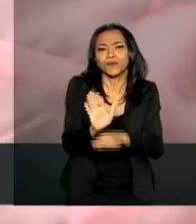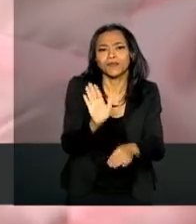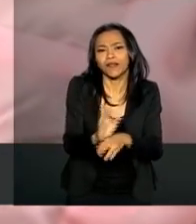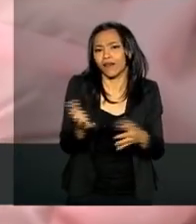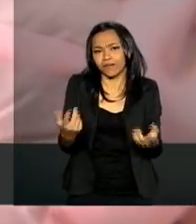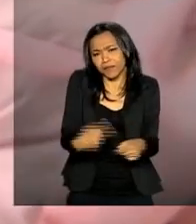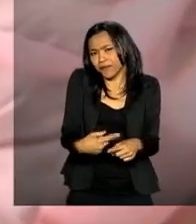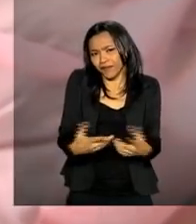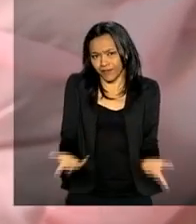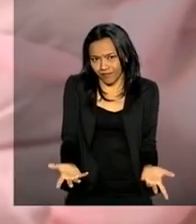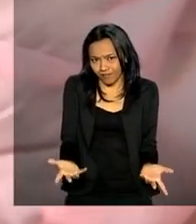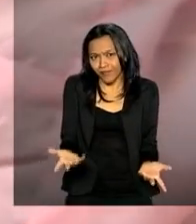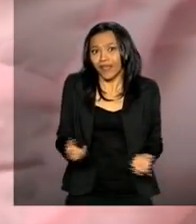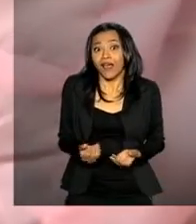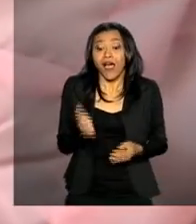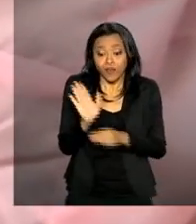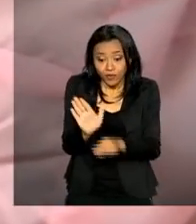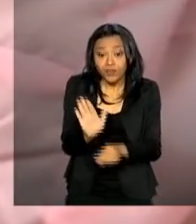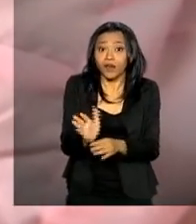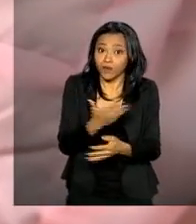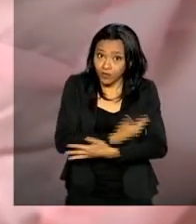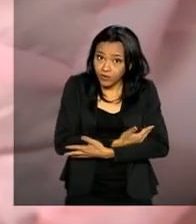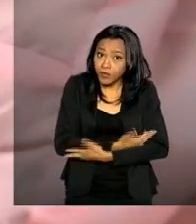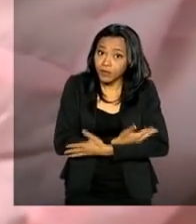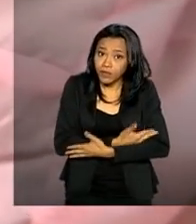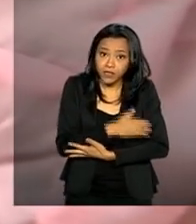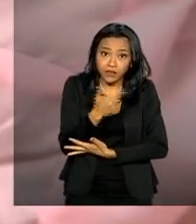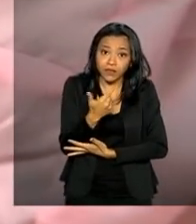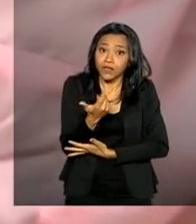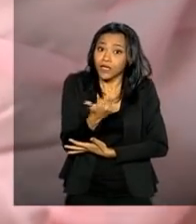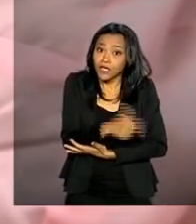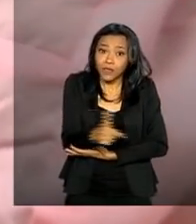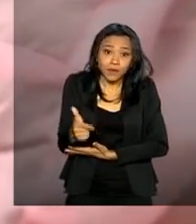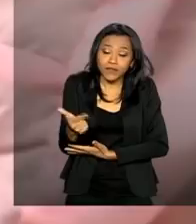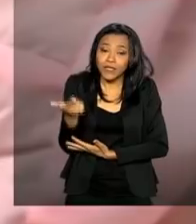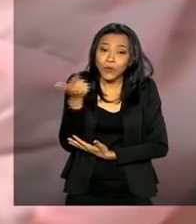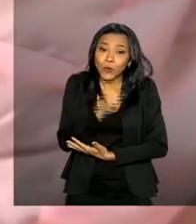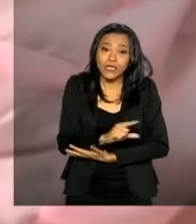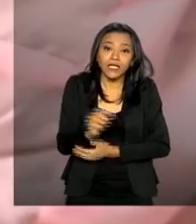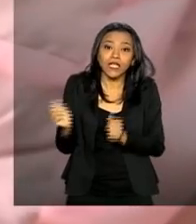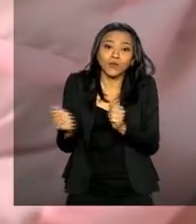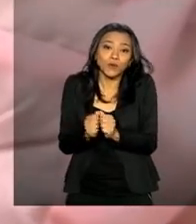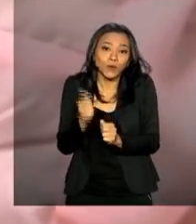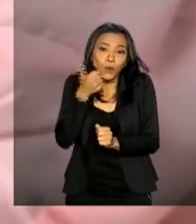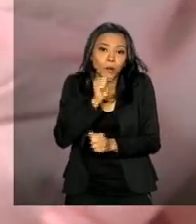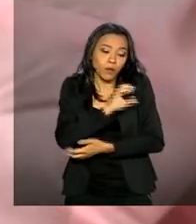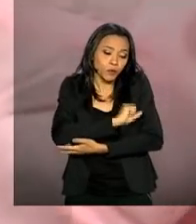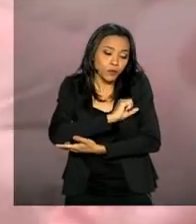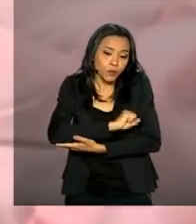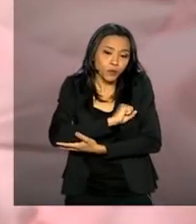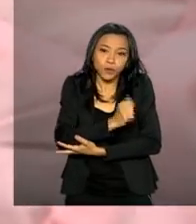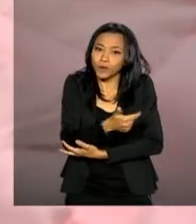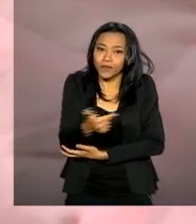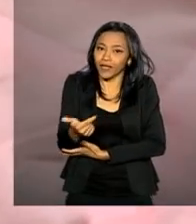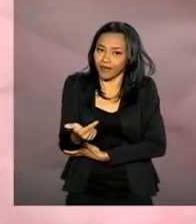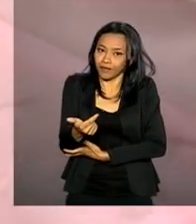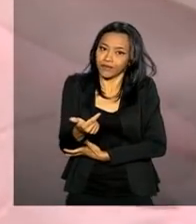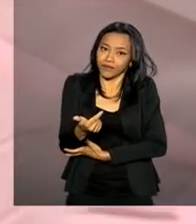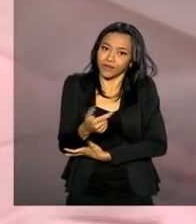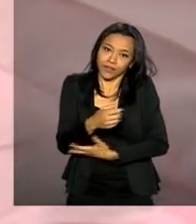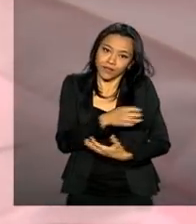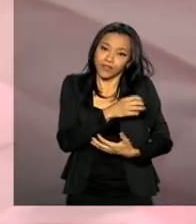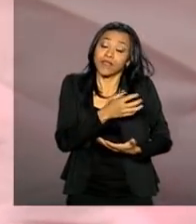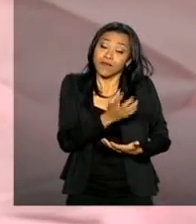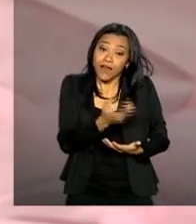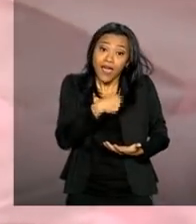por que não dar para os bebês que não têm a possibilidade de estar com as mães para dar o leite. Muito mais